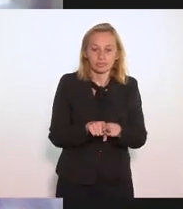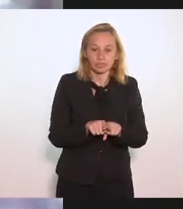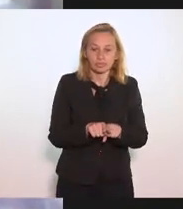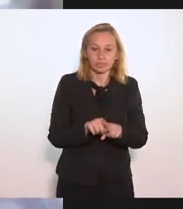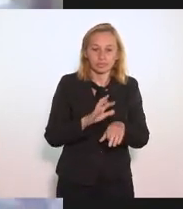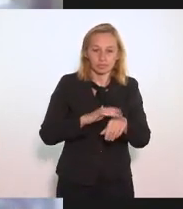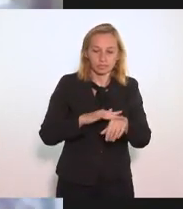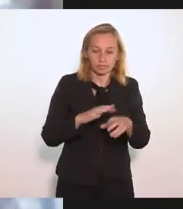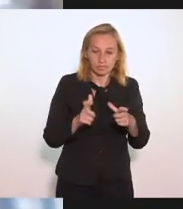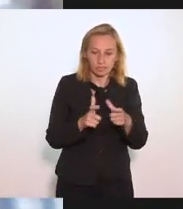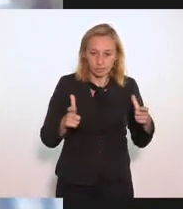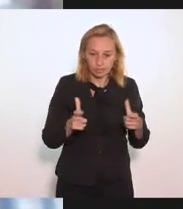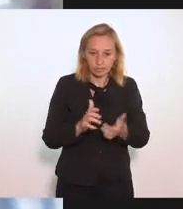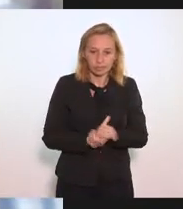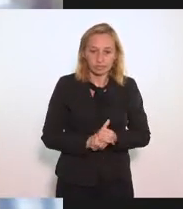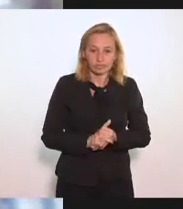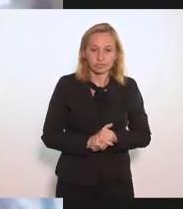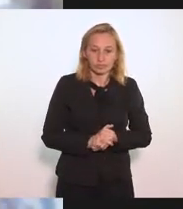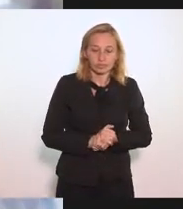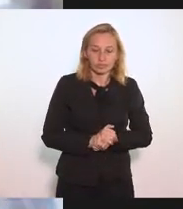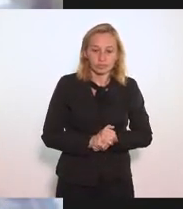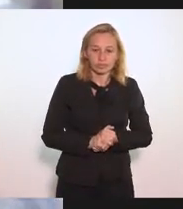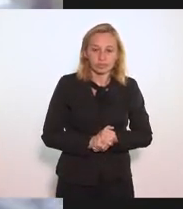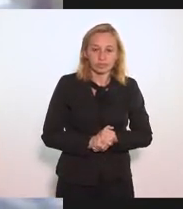Retroceda Bom senso